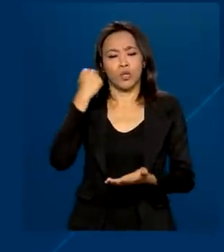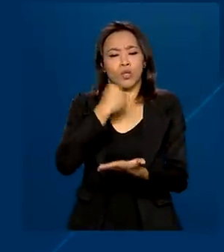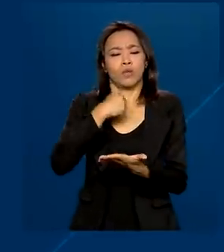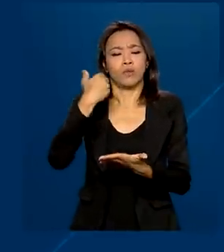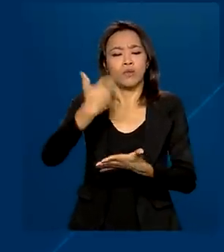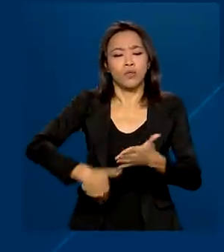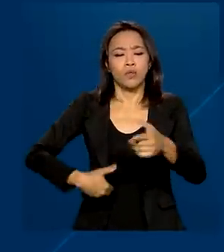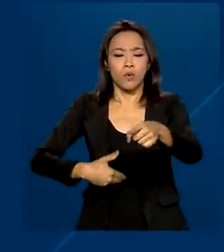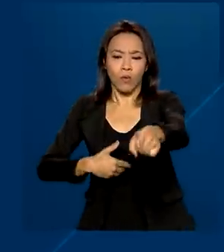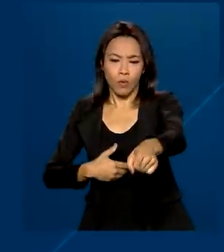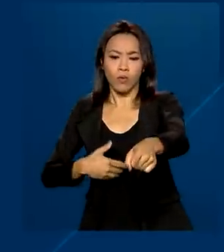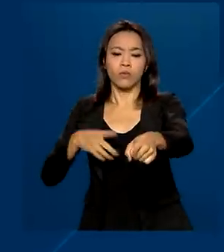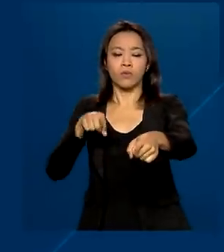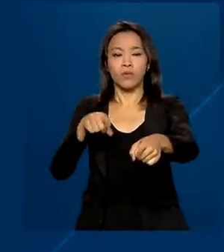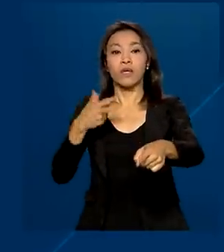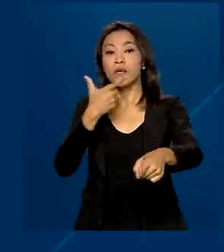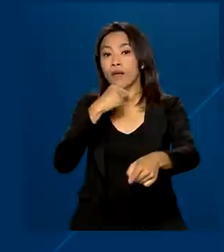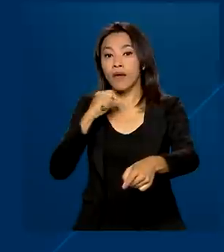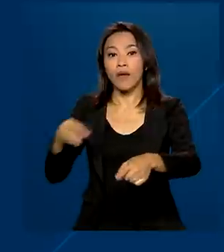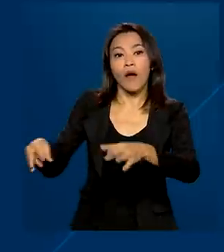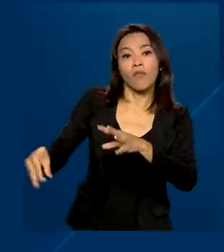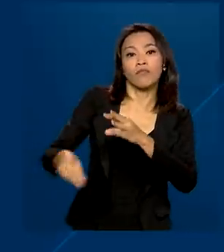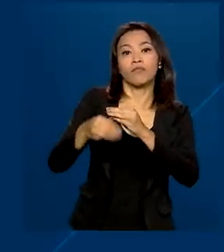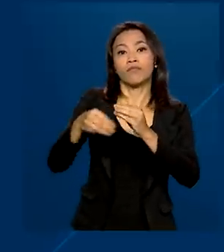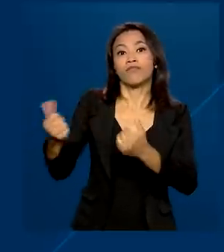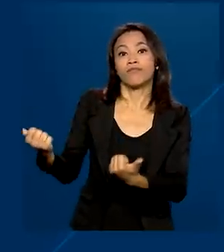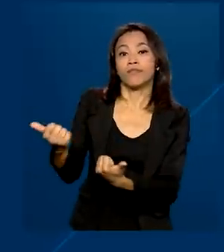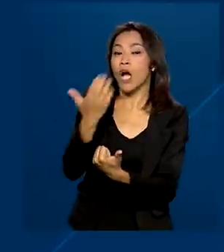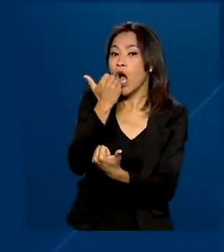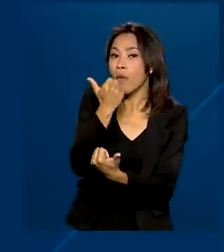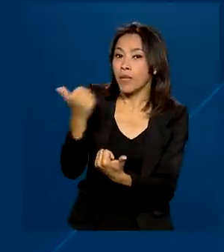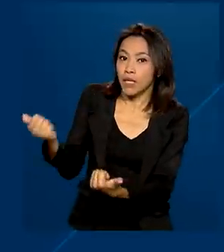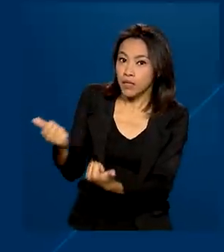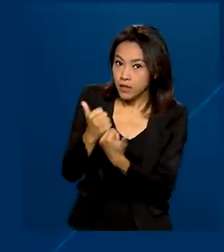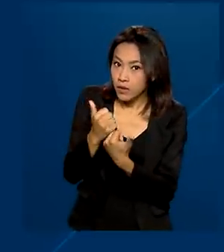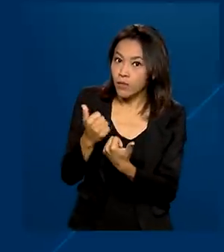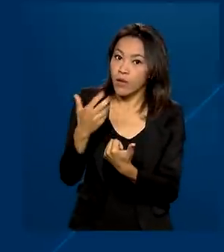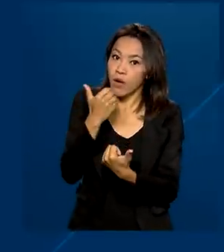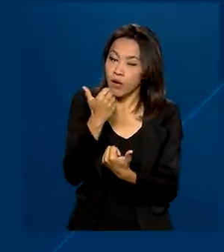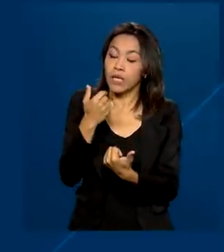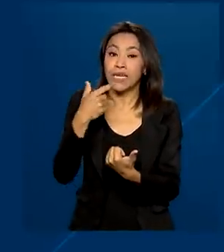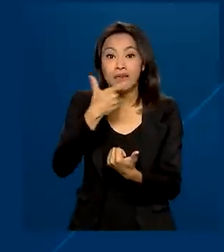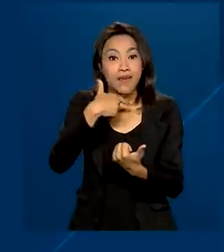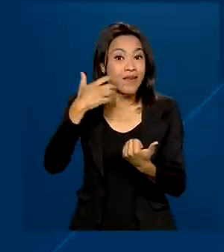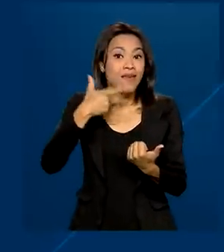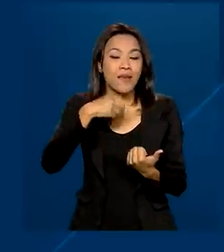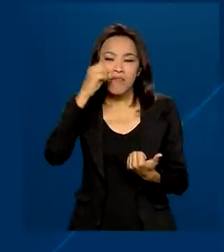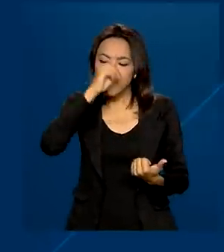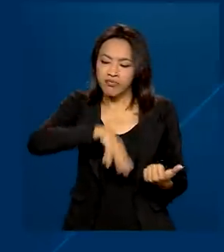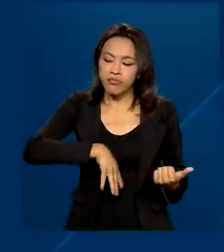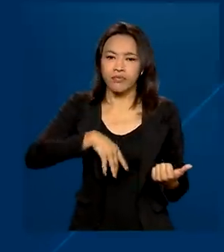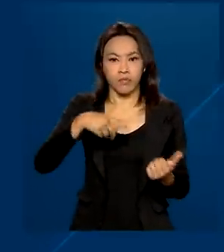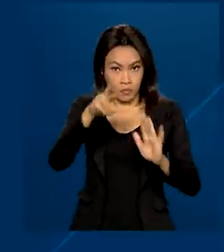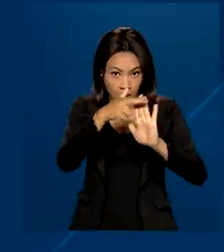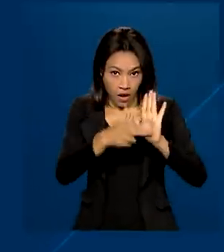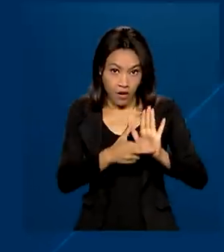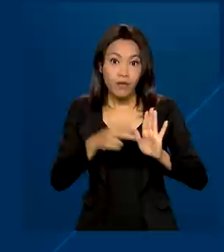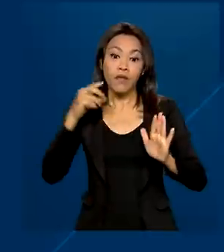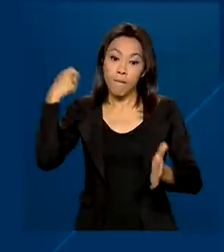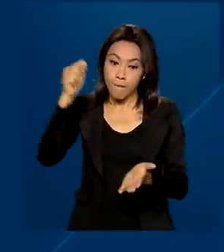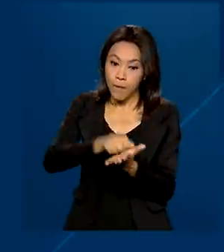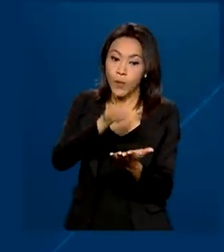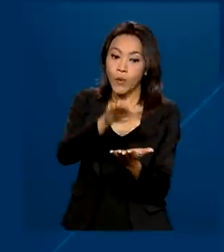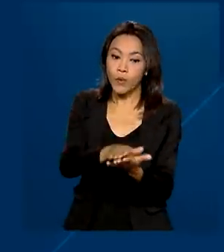empresas fornecedoras de auxílio alimentação. Quem descumprir as novas determinações fica sujeito à multa entre R 5 mil